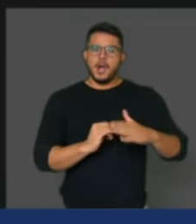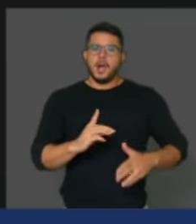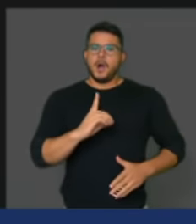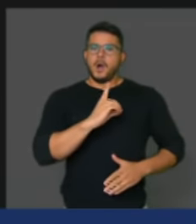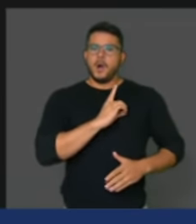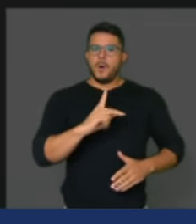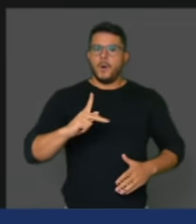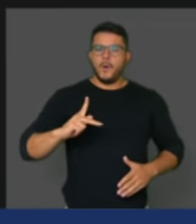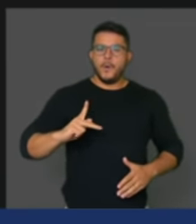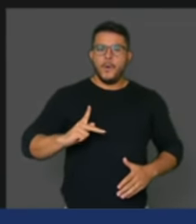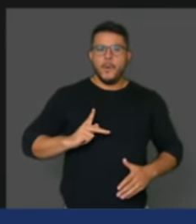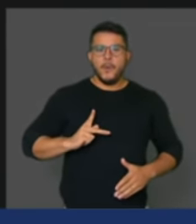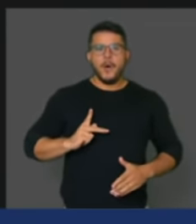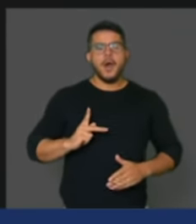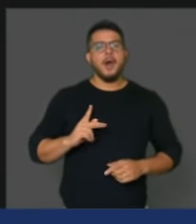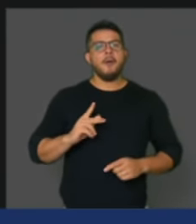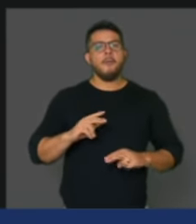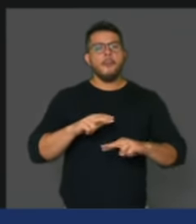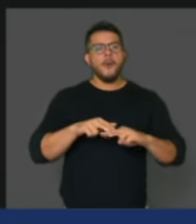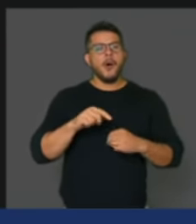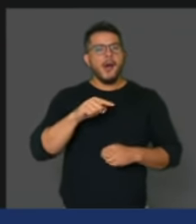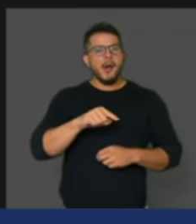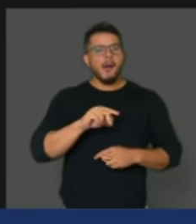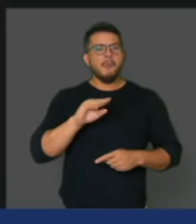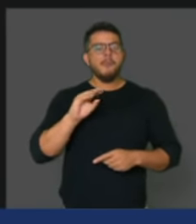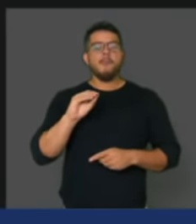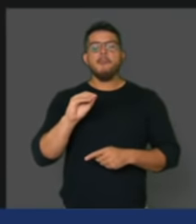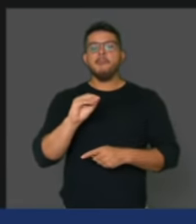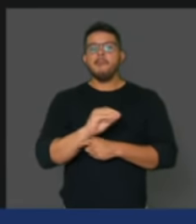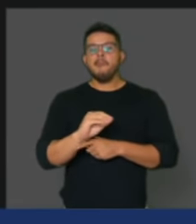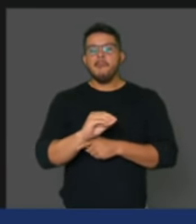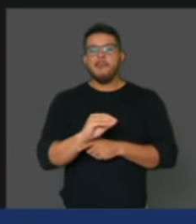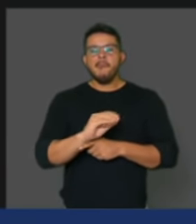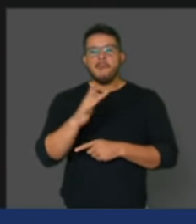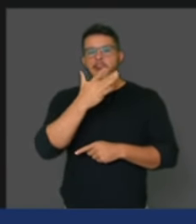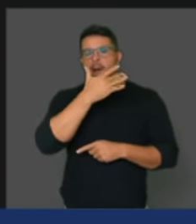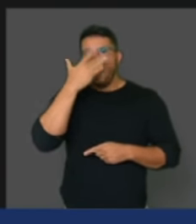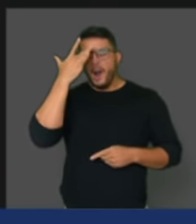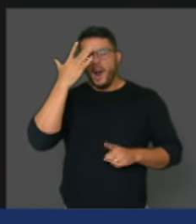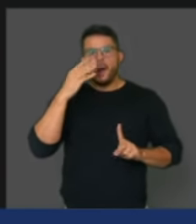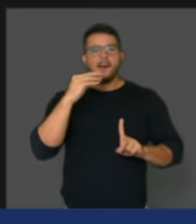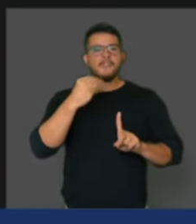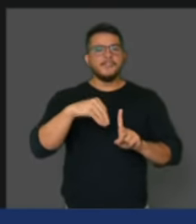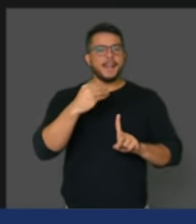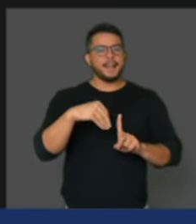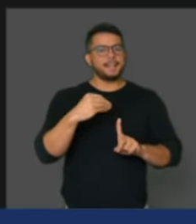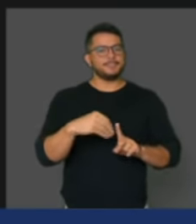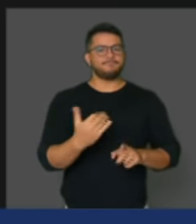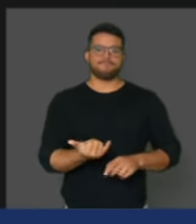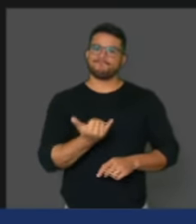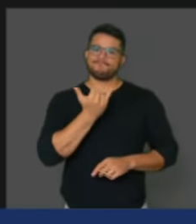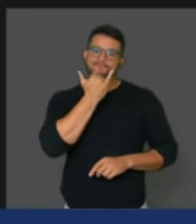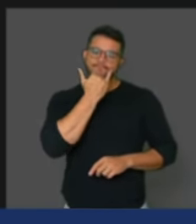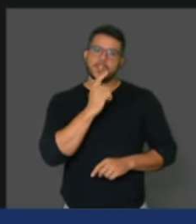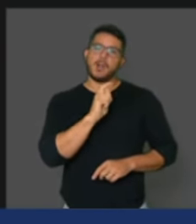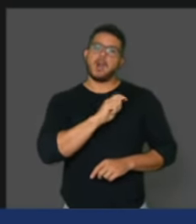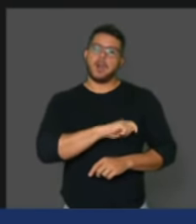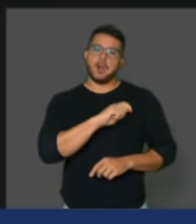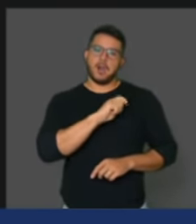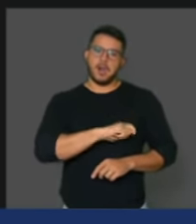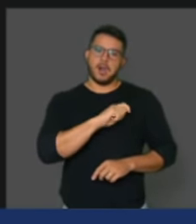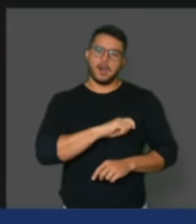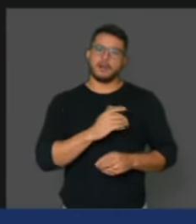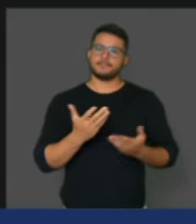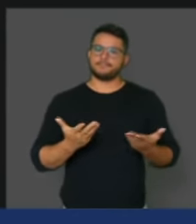dos direitos dos vulneráveis chega a ser cruel, chega a ser tão